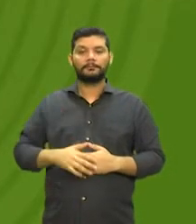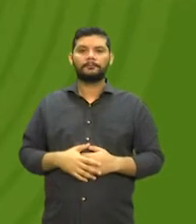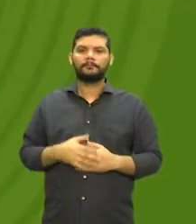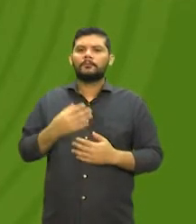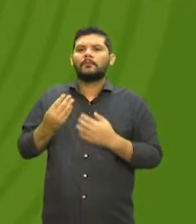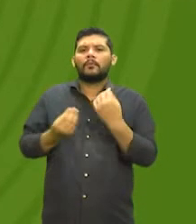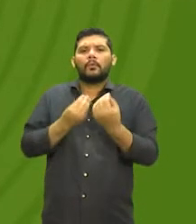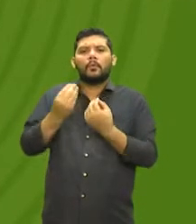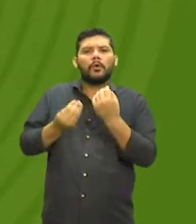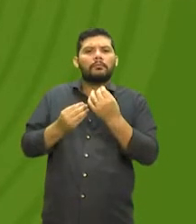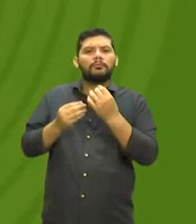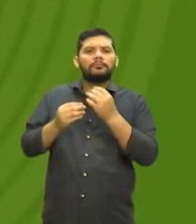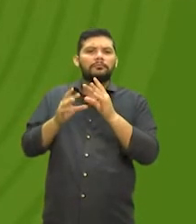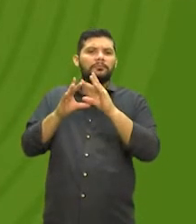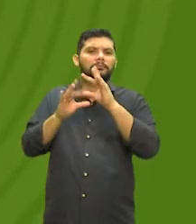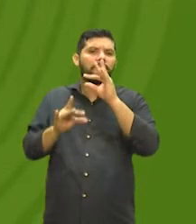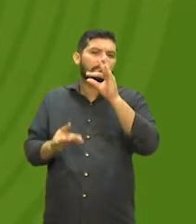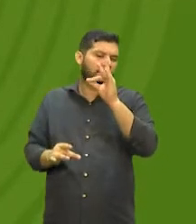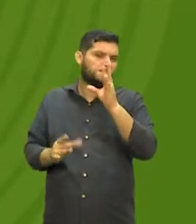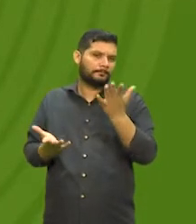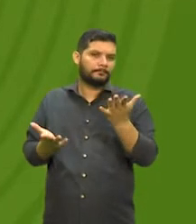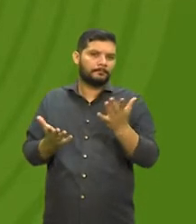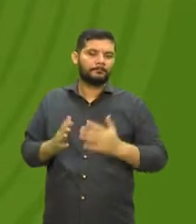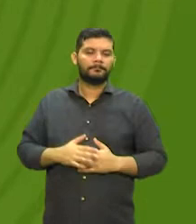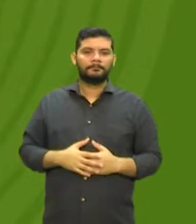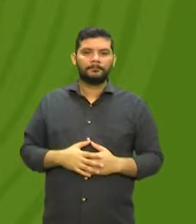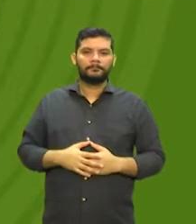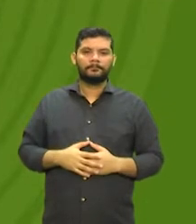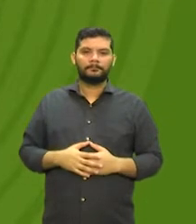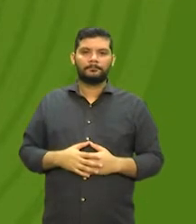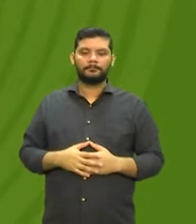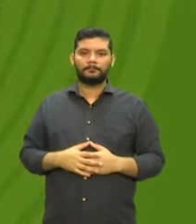população pode participar da programação? Bom dia para você.